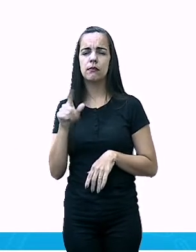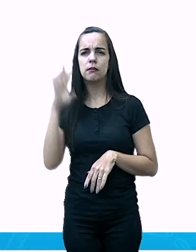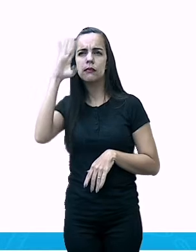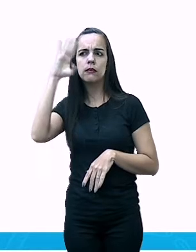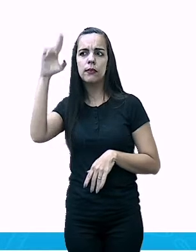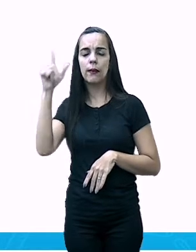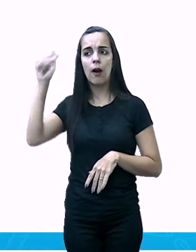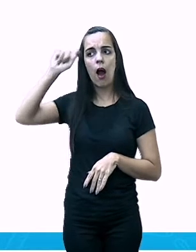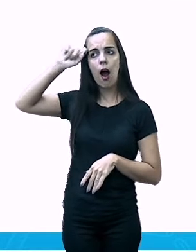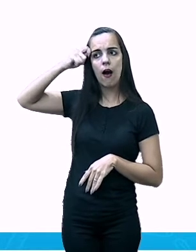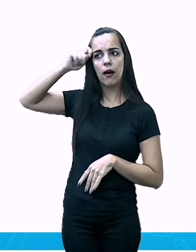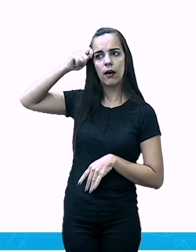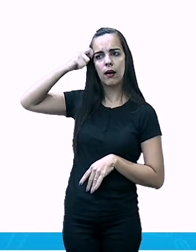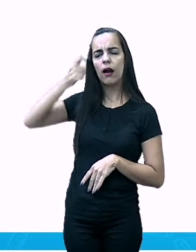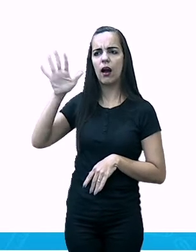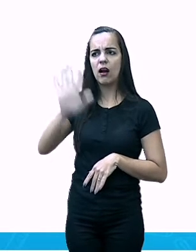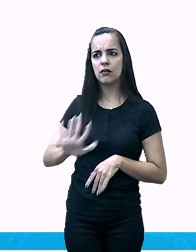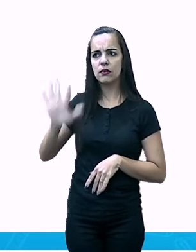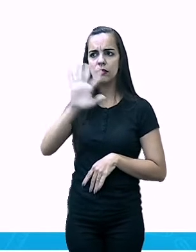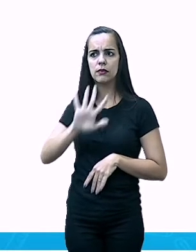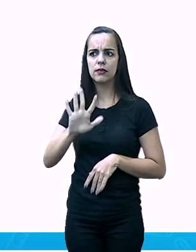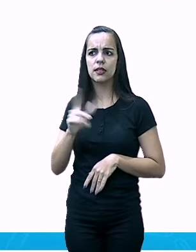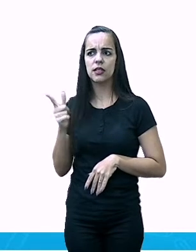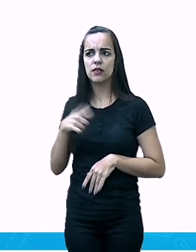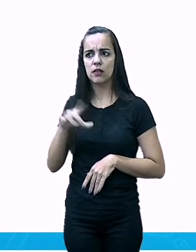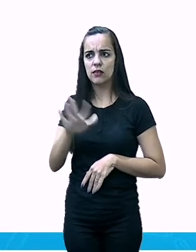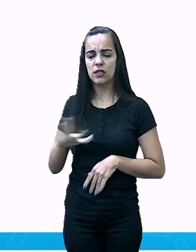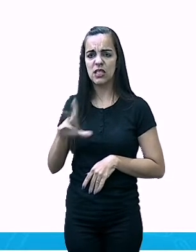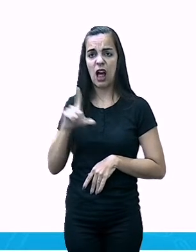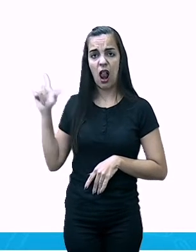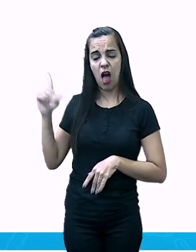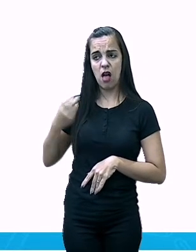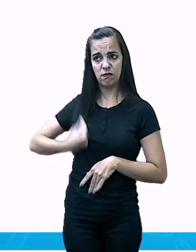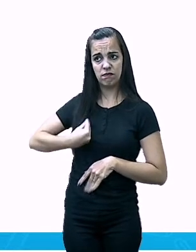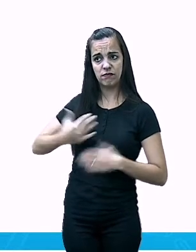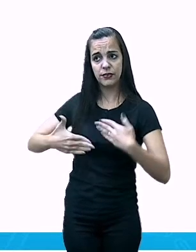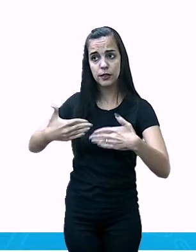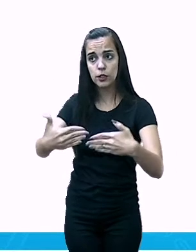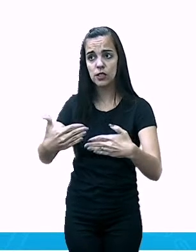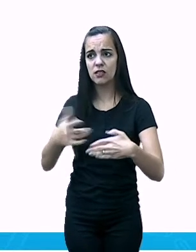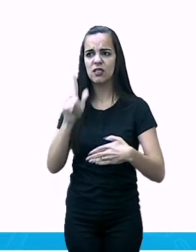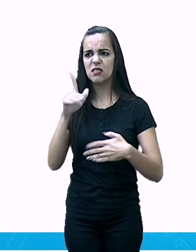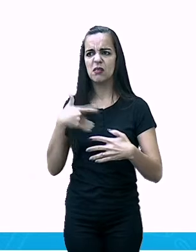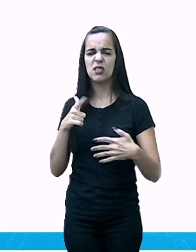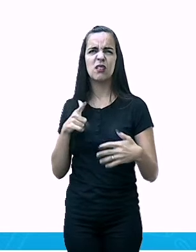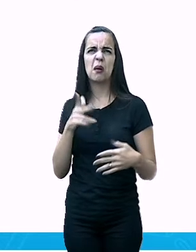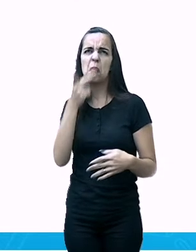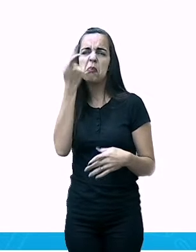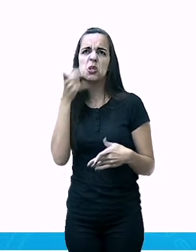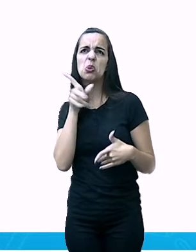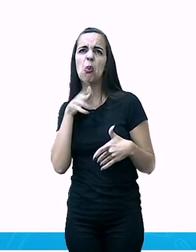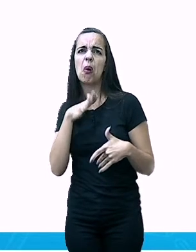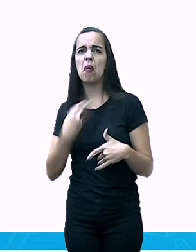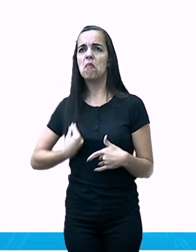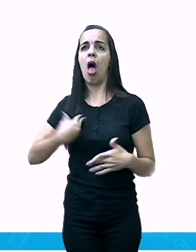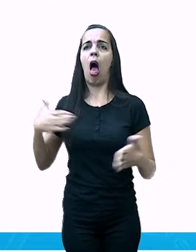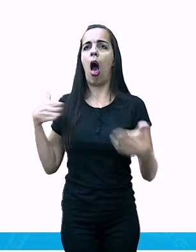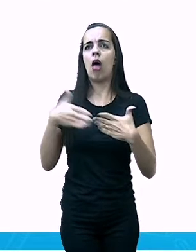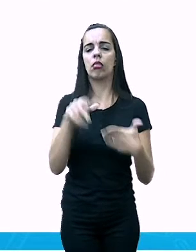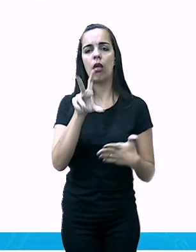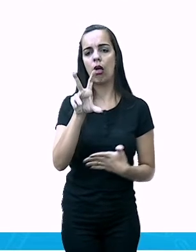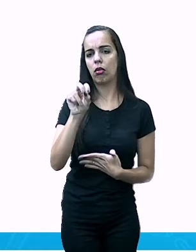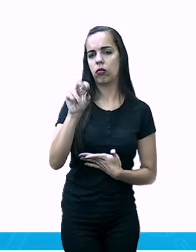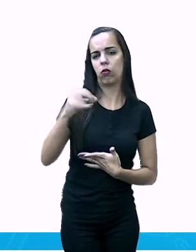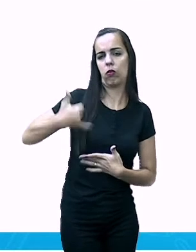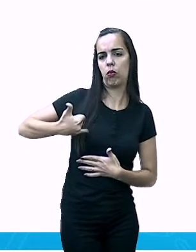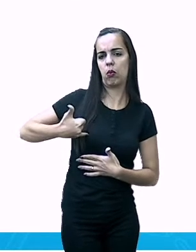alguns na Ásia, que a expectativa de vida não chega a 50 anos. Eu costumo